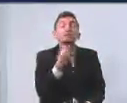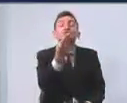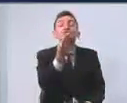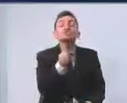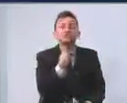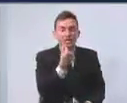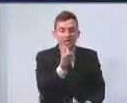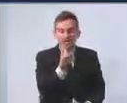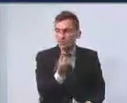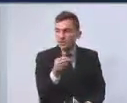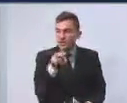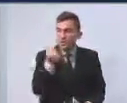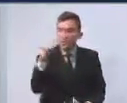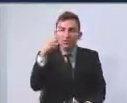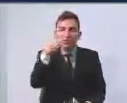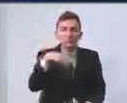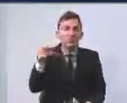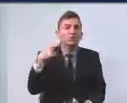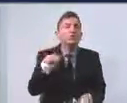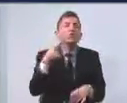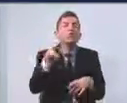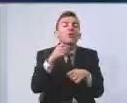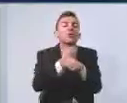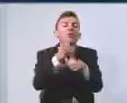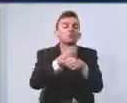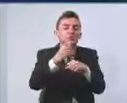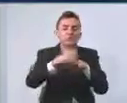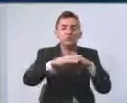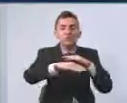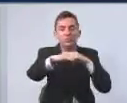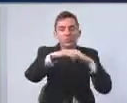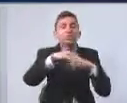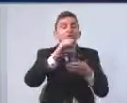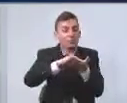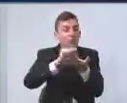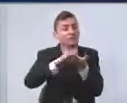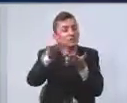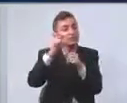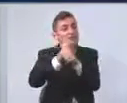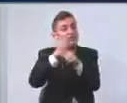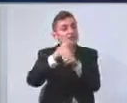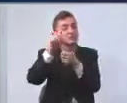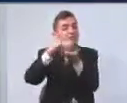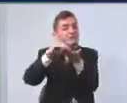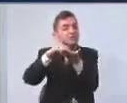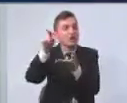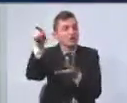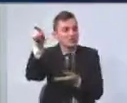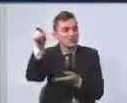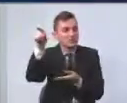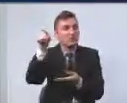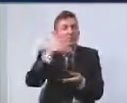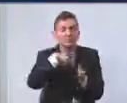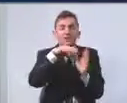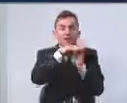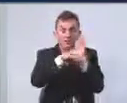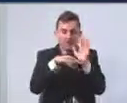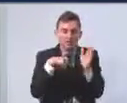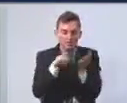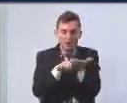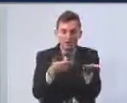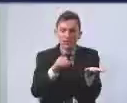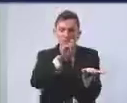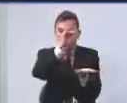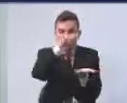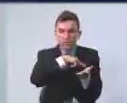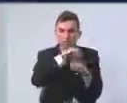eu dei o exemplo para vereador Índio, na casa de uma pavimentação de uma via da Secretaria de Obras. Então, existem os critérios, está publicado e a gente atende.